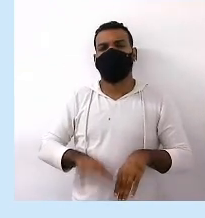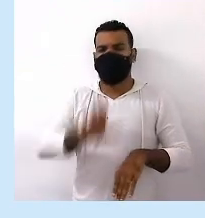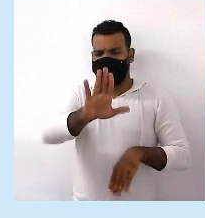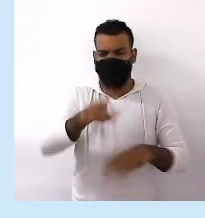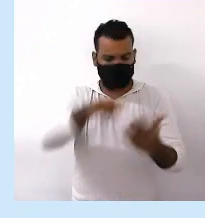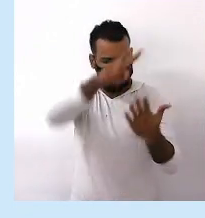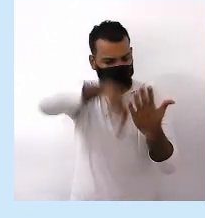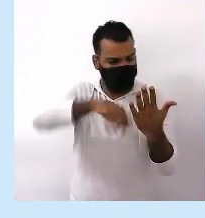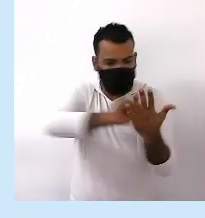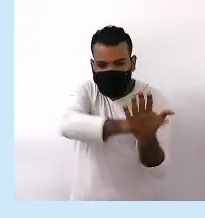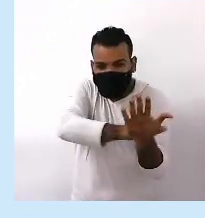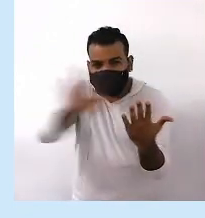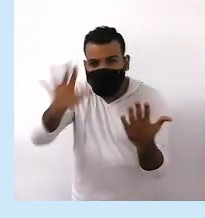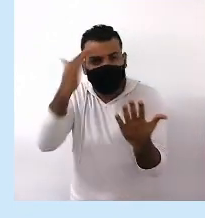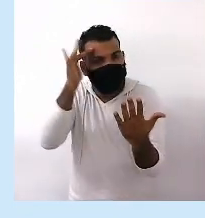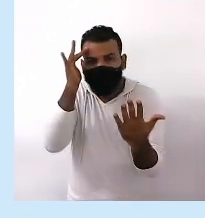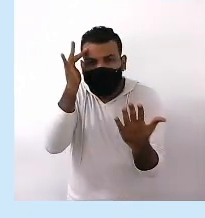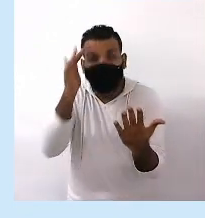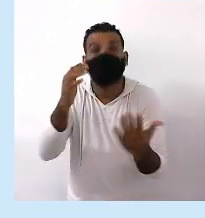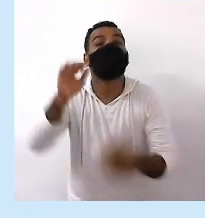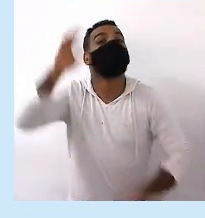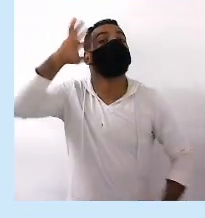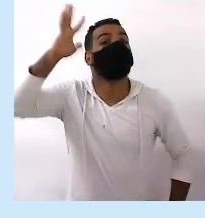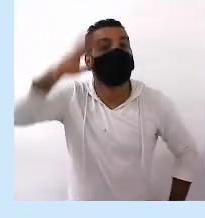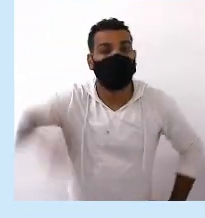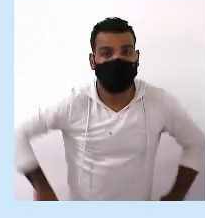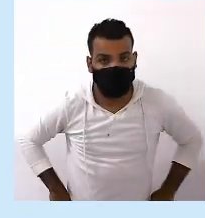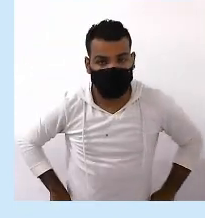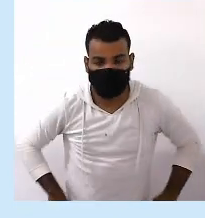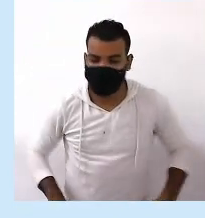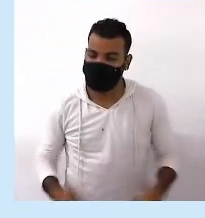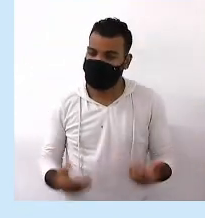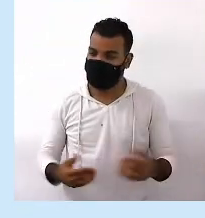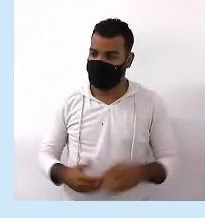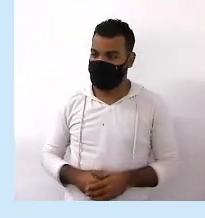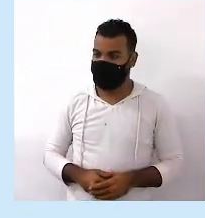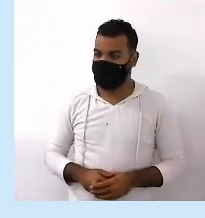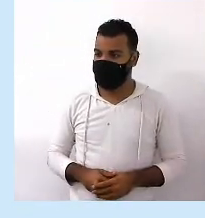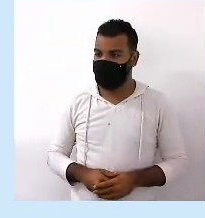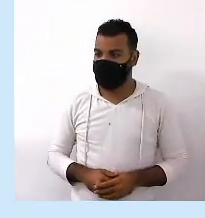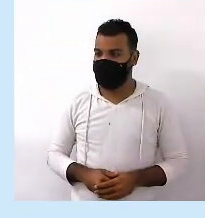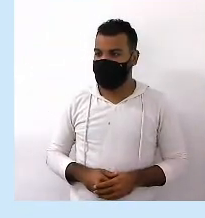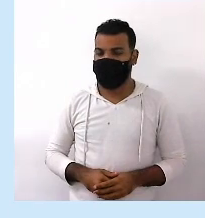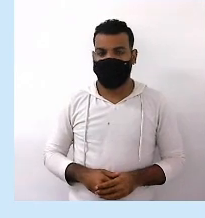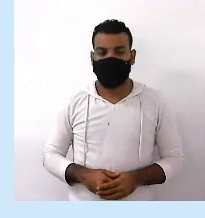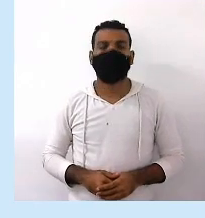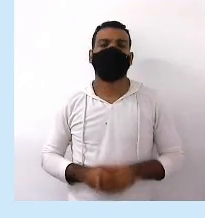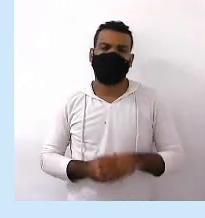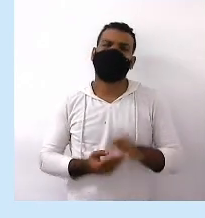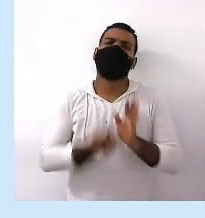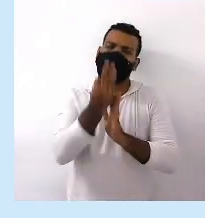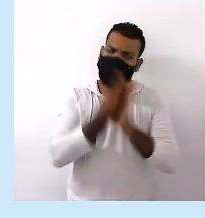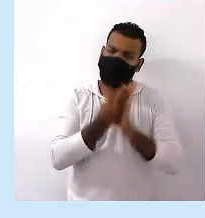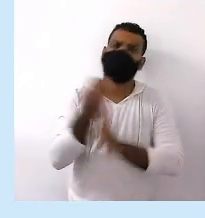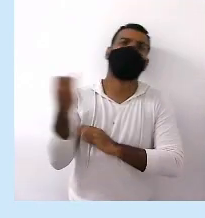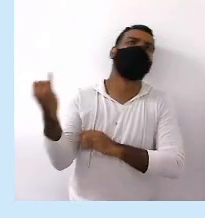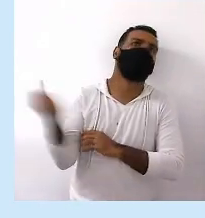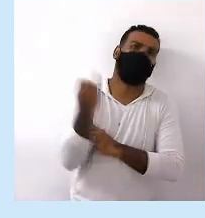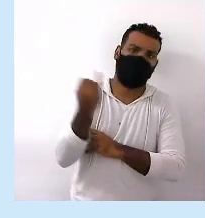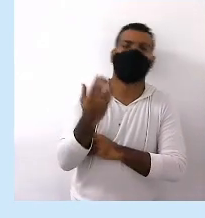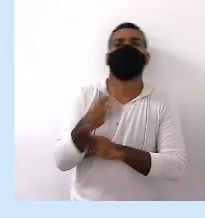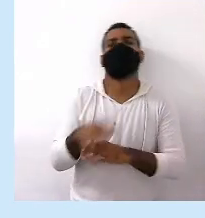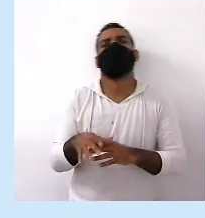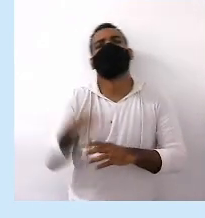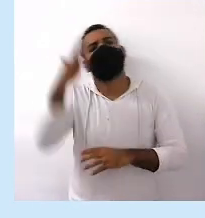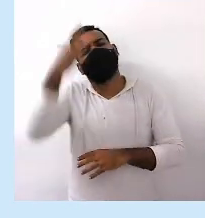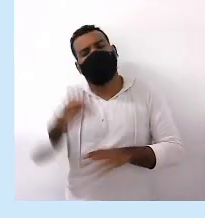claro Para uma pessoa Compreender Ou seja O tempo que é um texto Muito importante Ele deve ser De simples